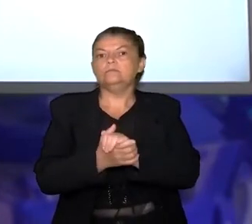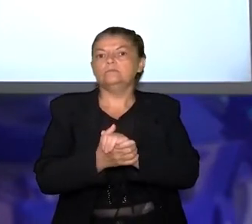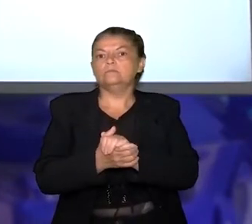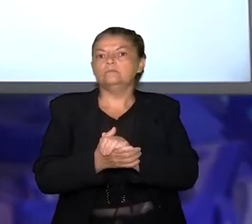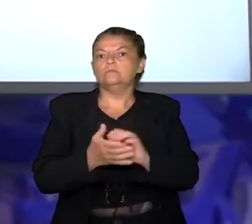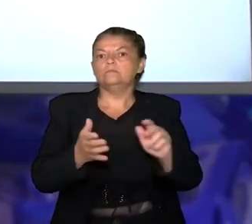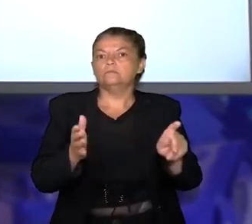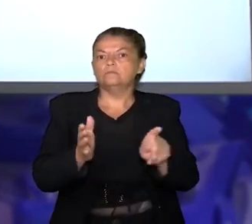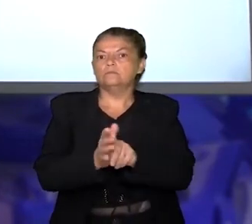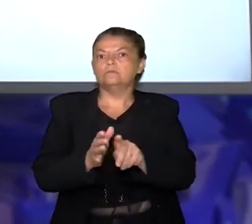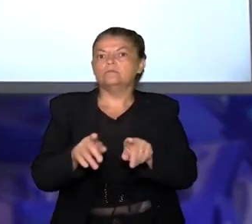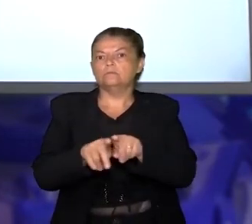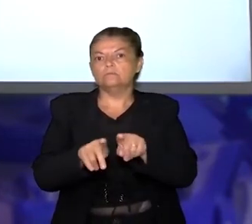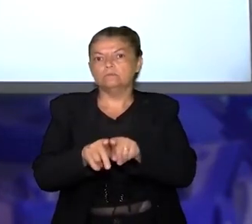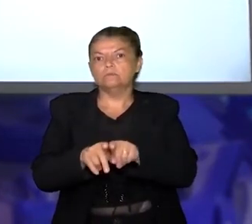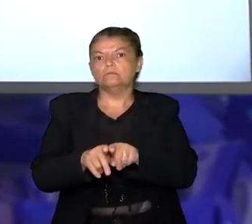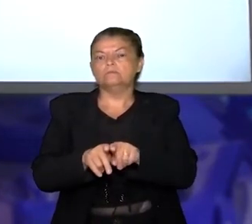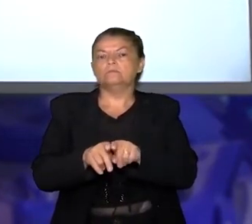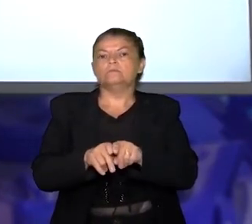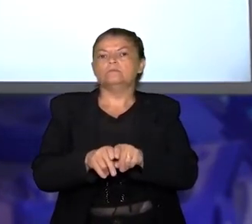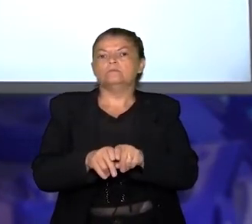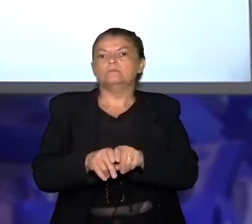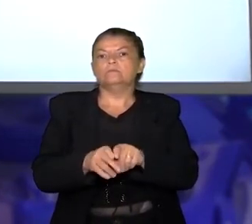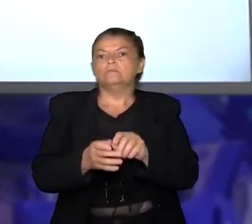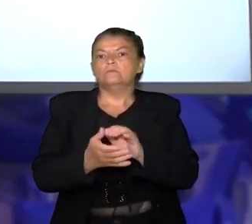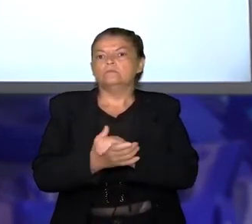agência ou por um órgão de governo.